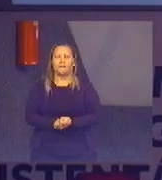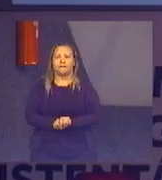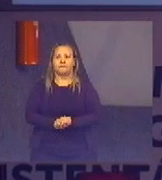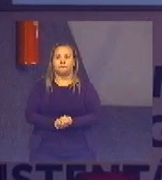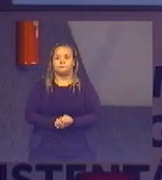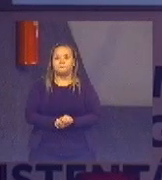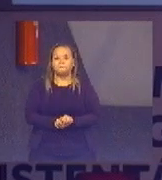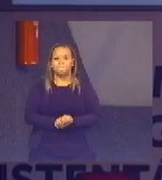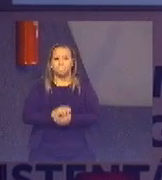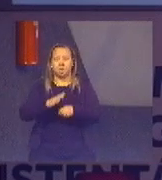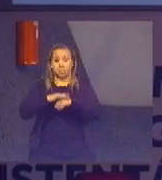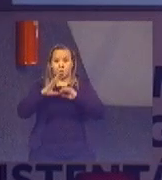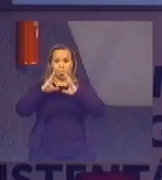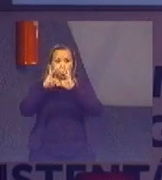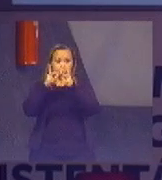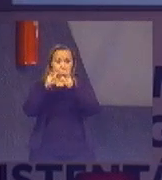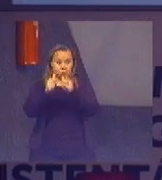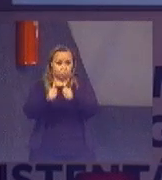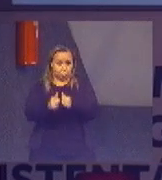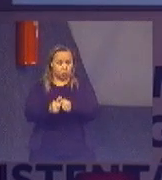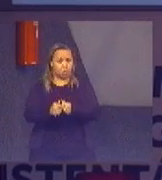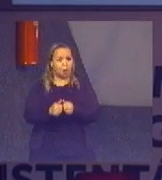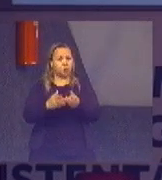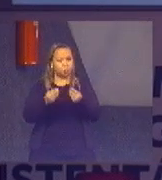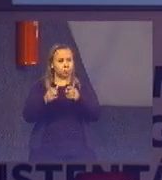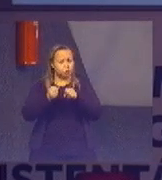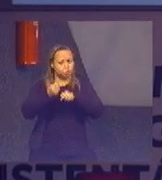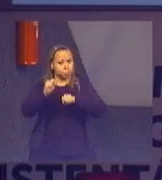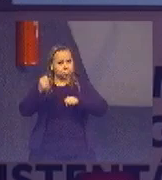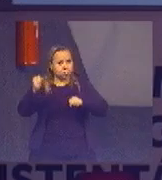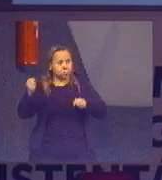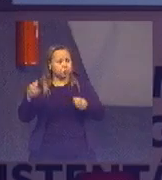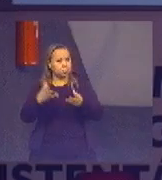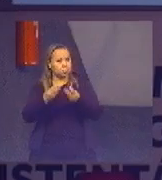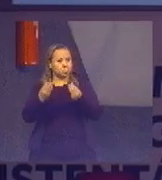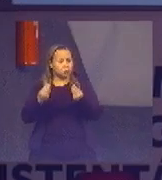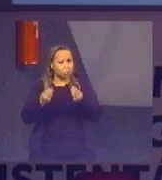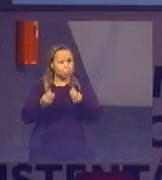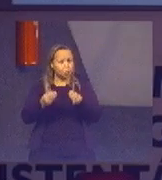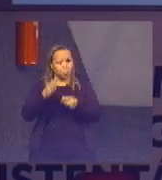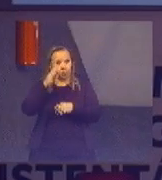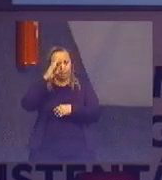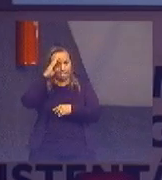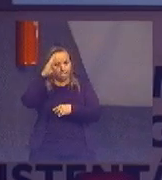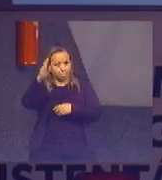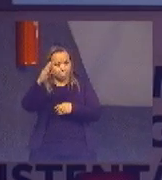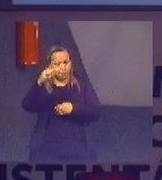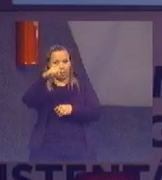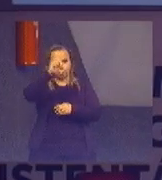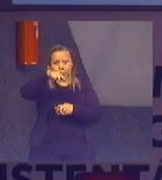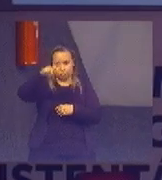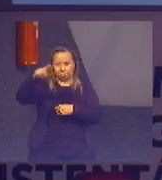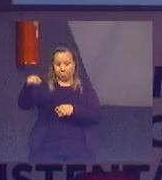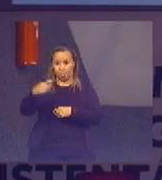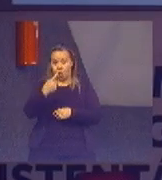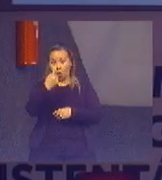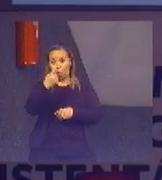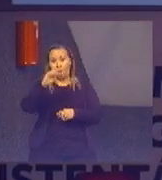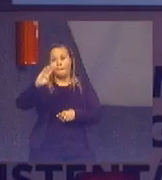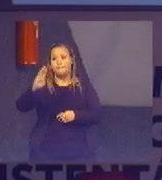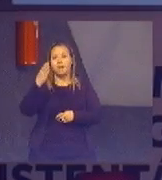Mas é um total, um volume alto, foi o principal ali naquele primeiro gráfico, um bilhão de reais